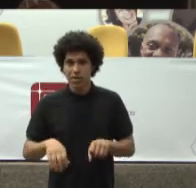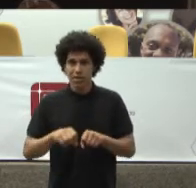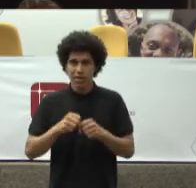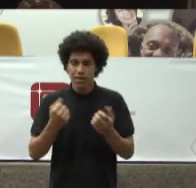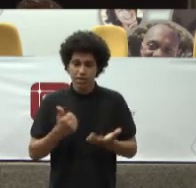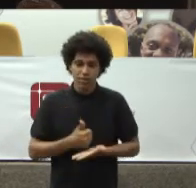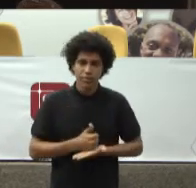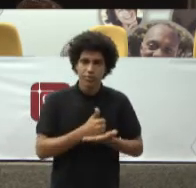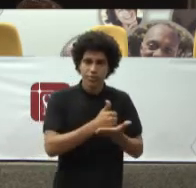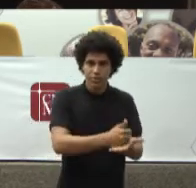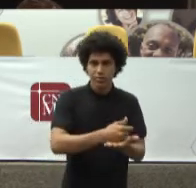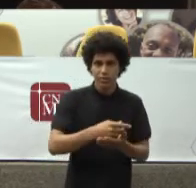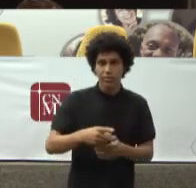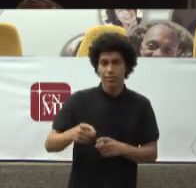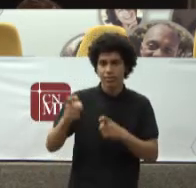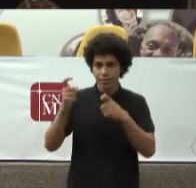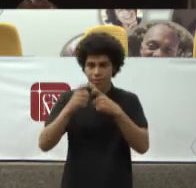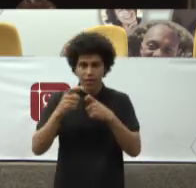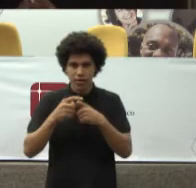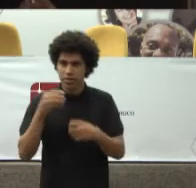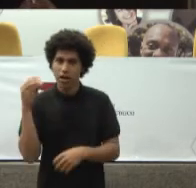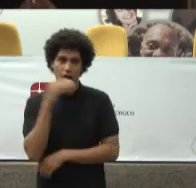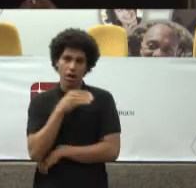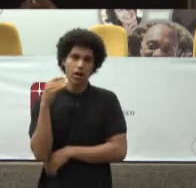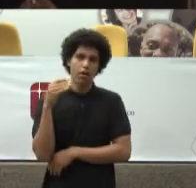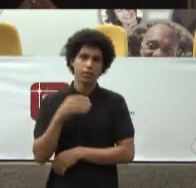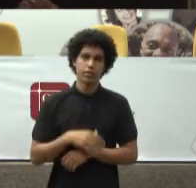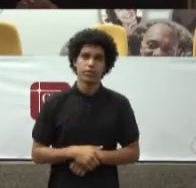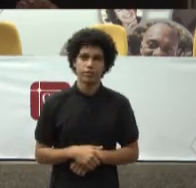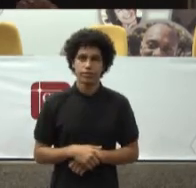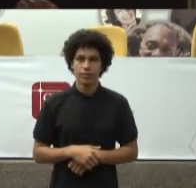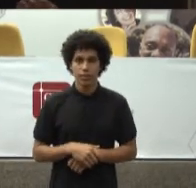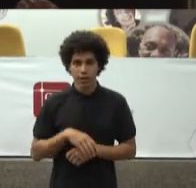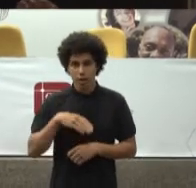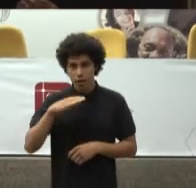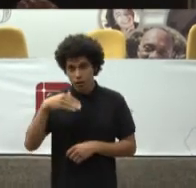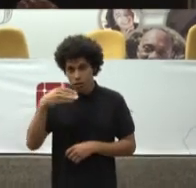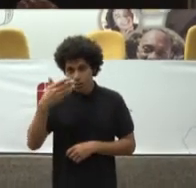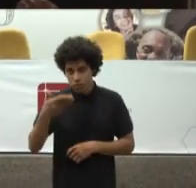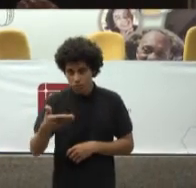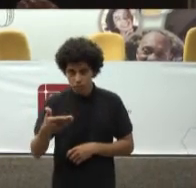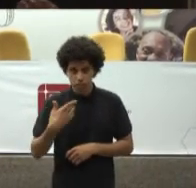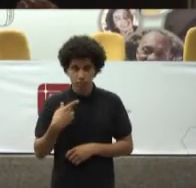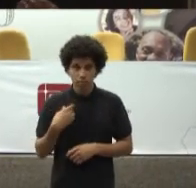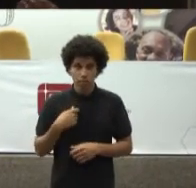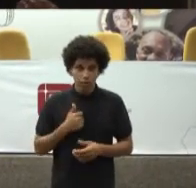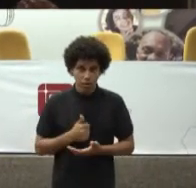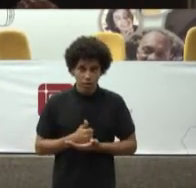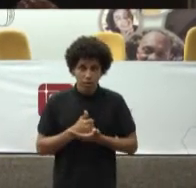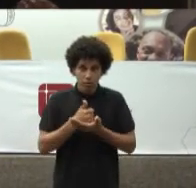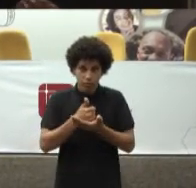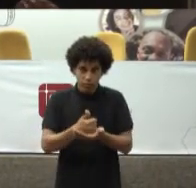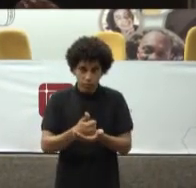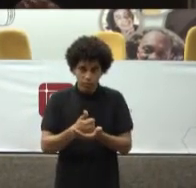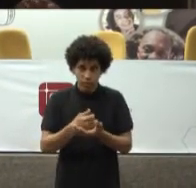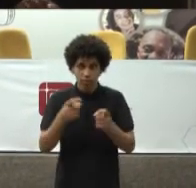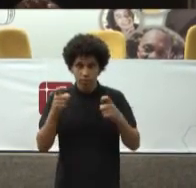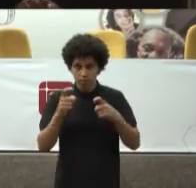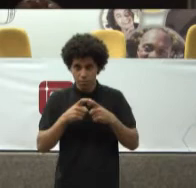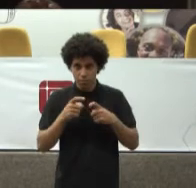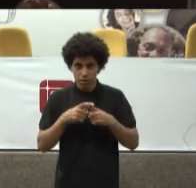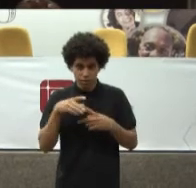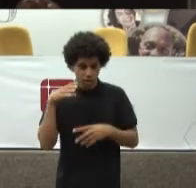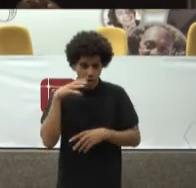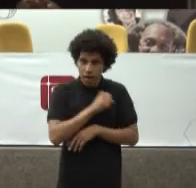Quando essa Assistência Médica Imediata Se caracteriza Por um tratamento Médico